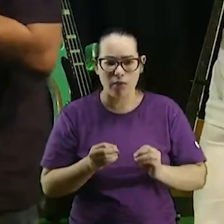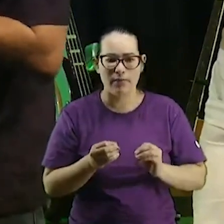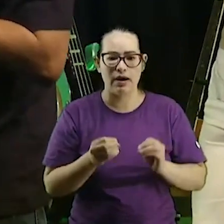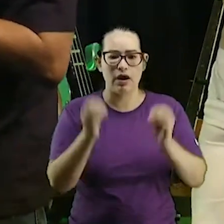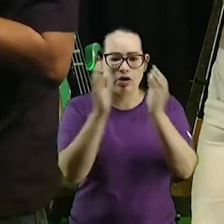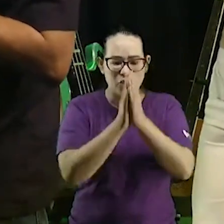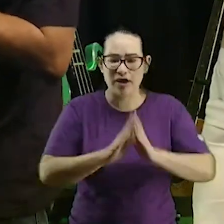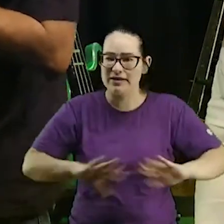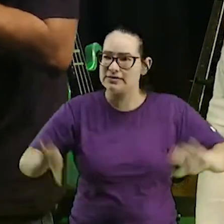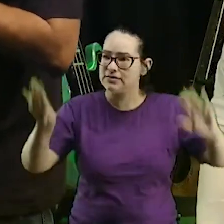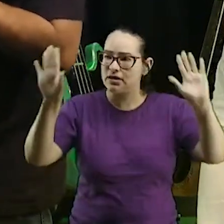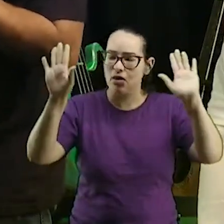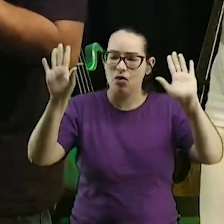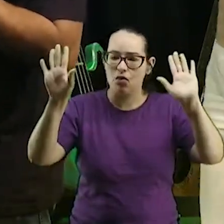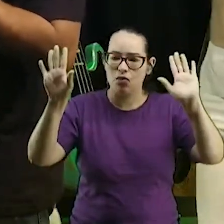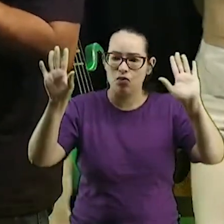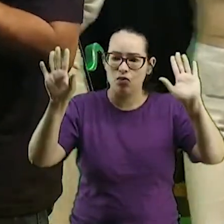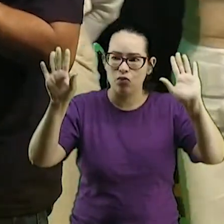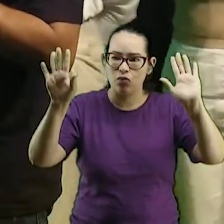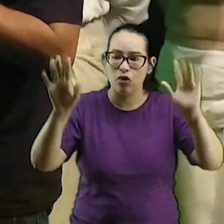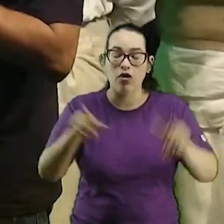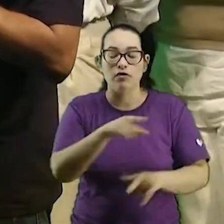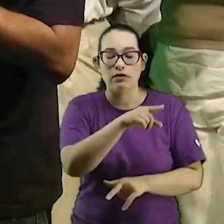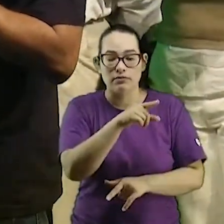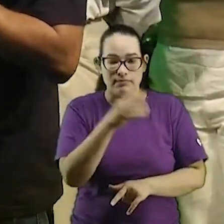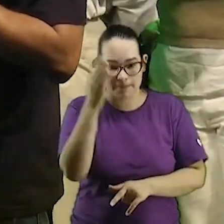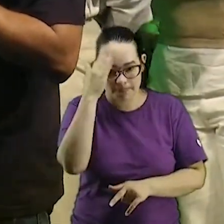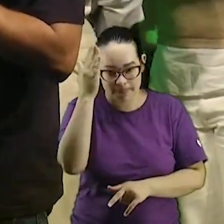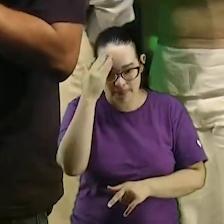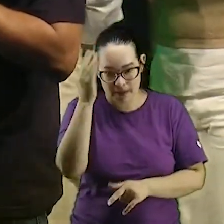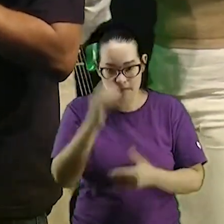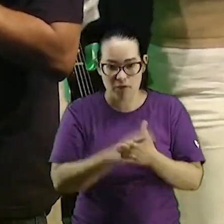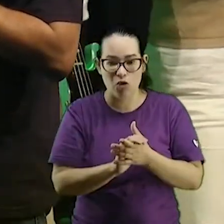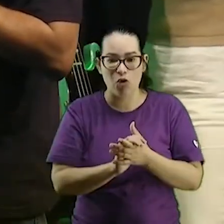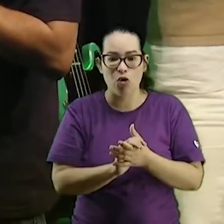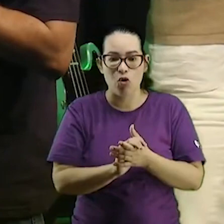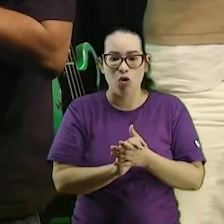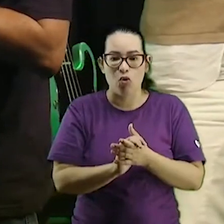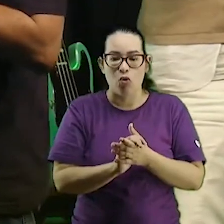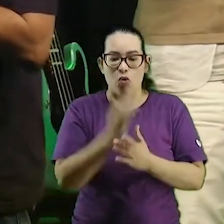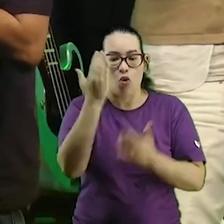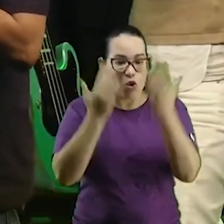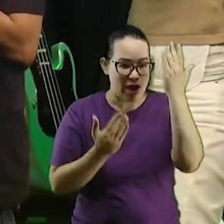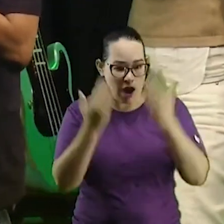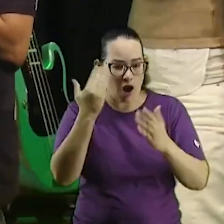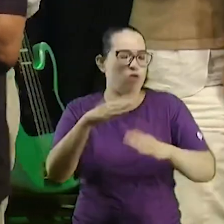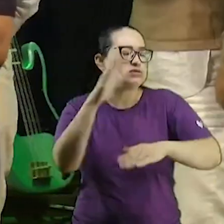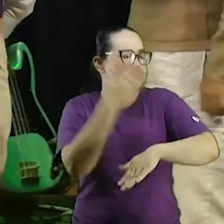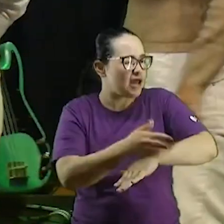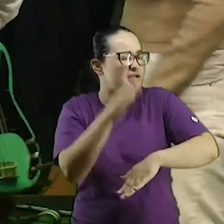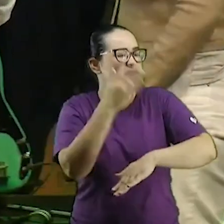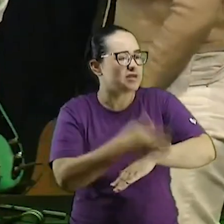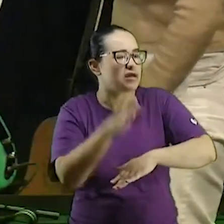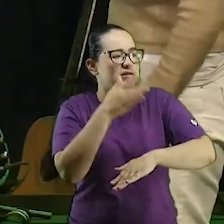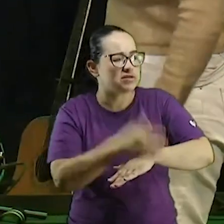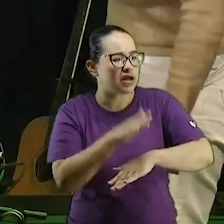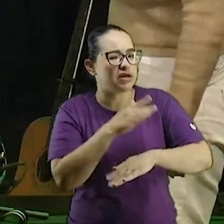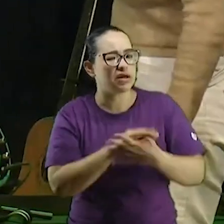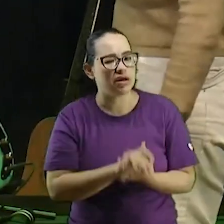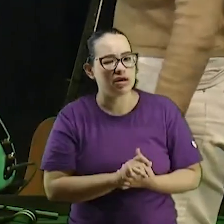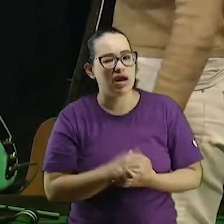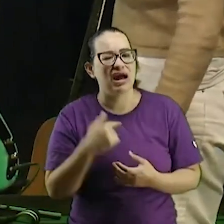louvor aqui está ensaiando a semana inteira custa caro ah pastor eu queria tanto